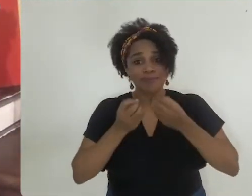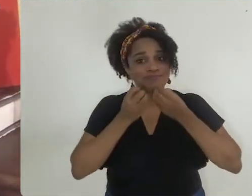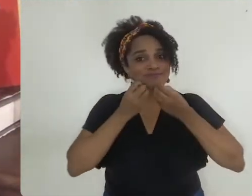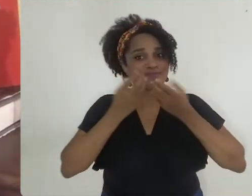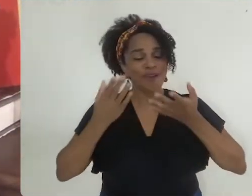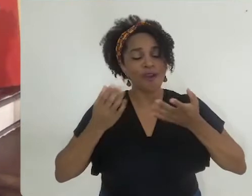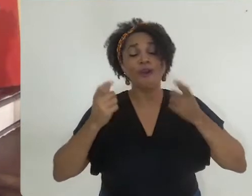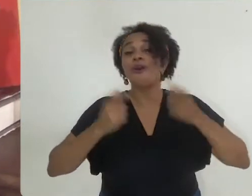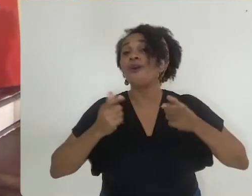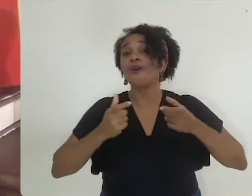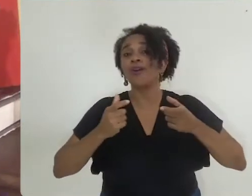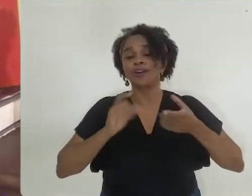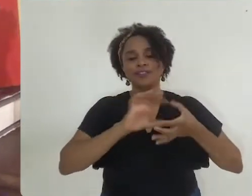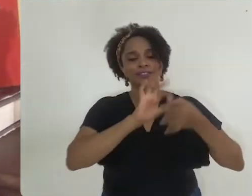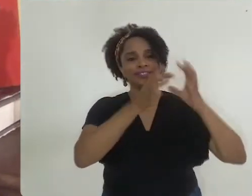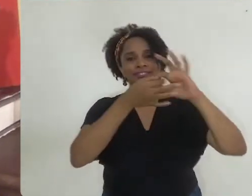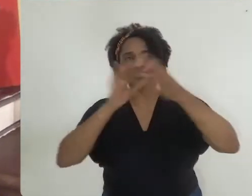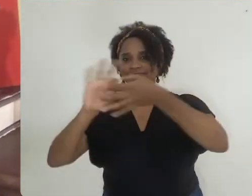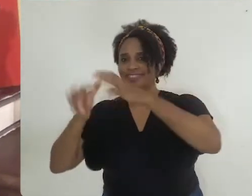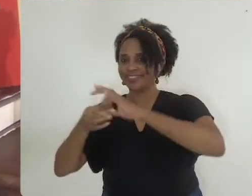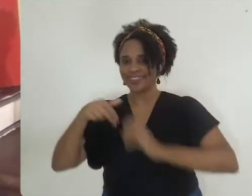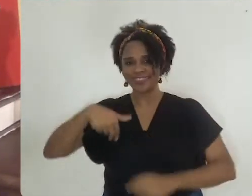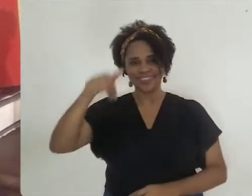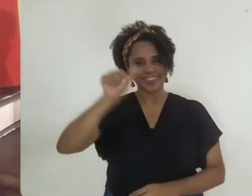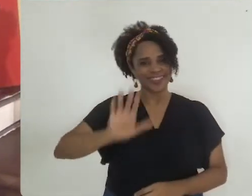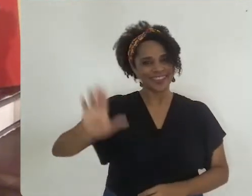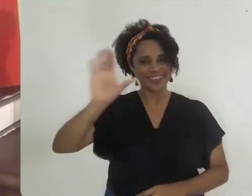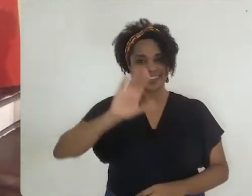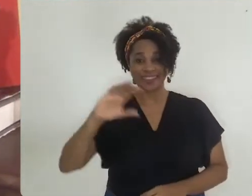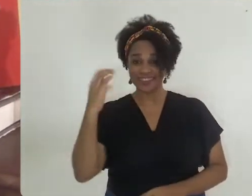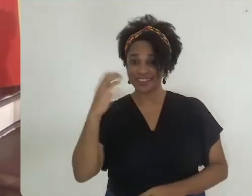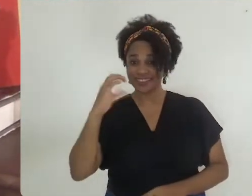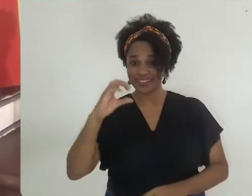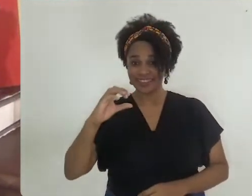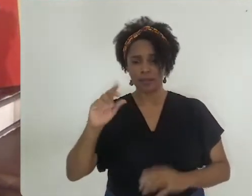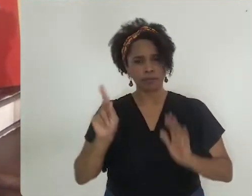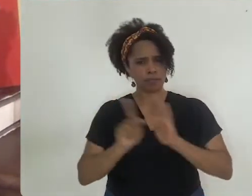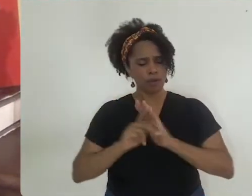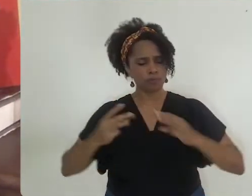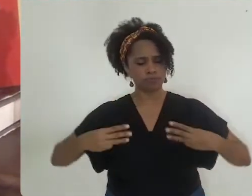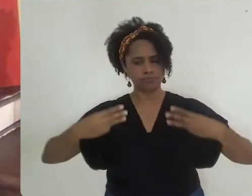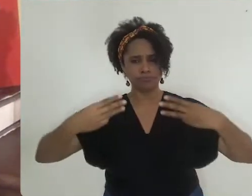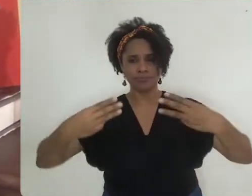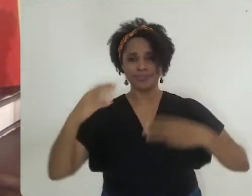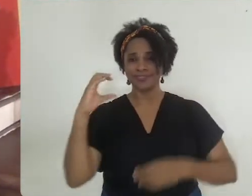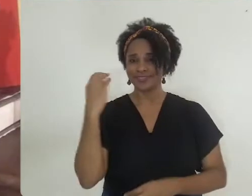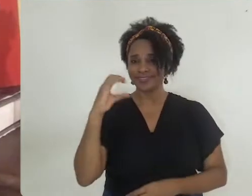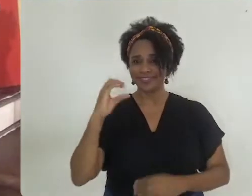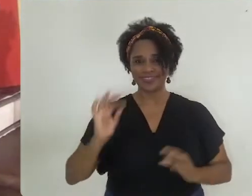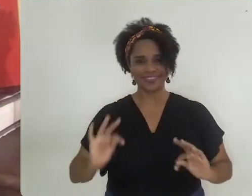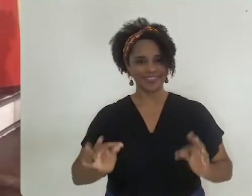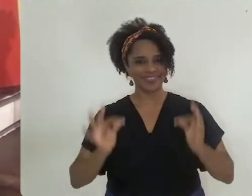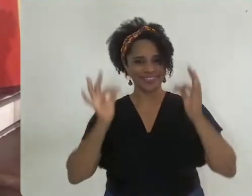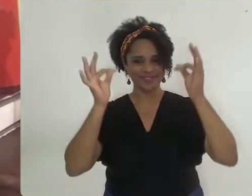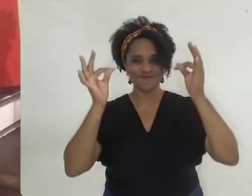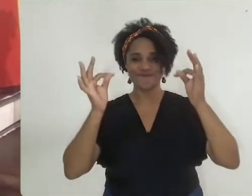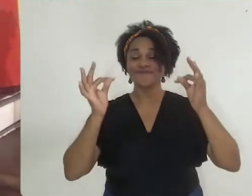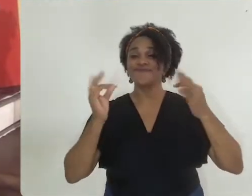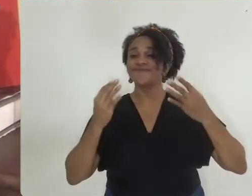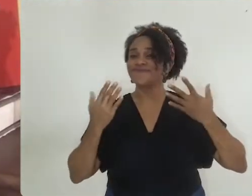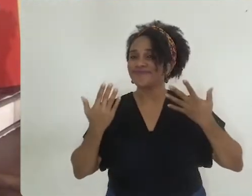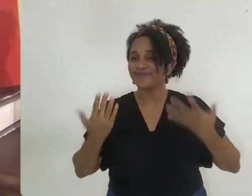muito positivo na Olimpíada Nacional de Ciências realizada pelo Ministério de Ciência,